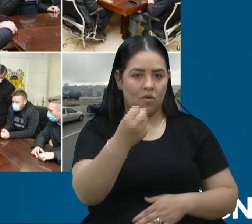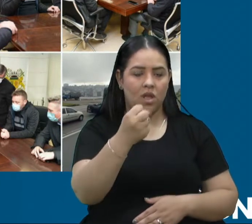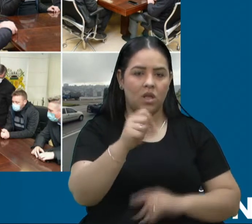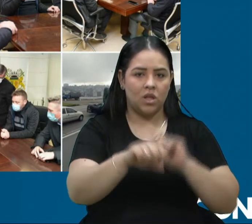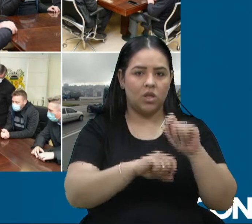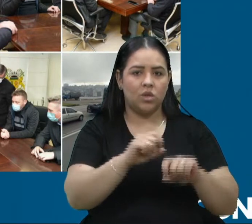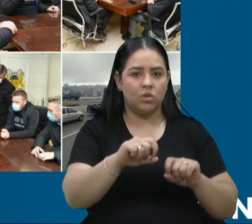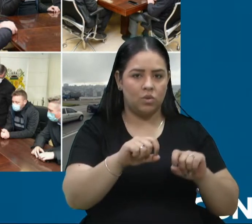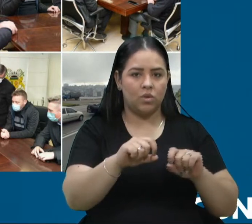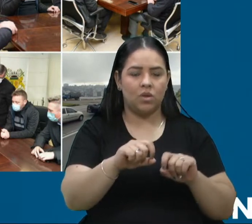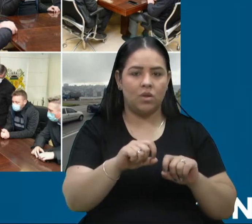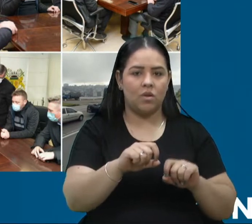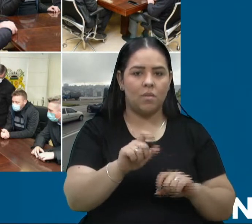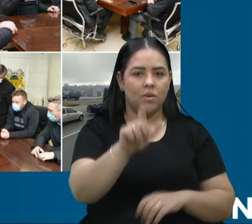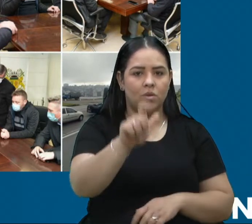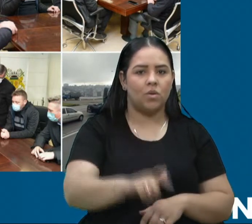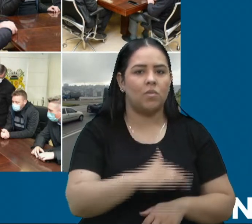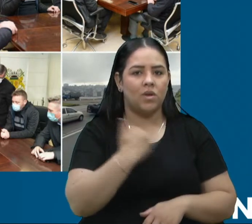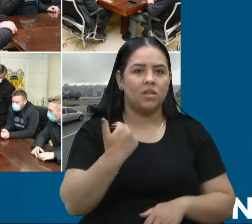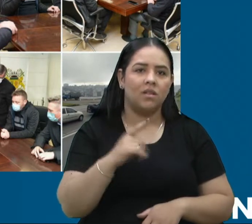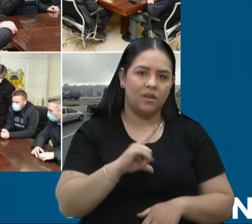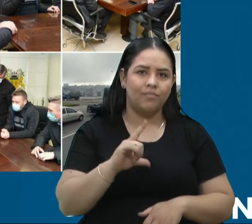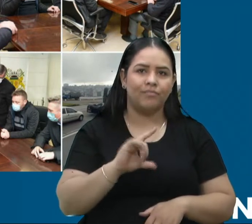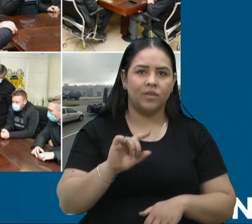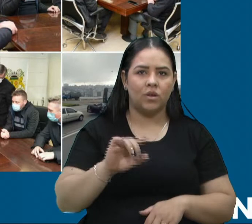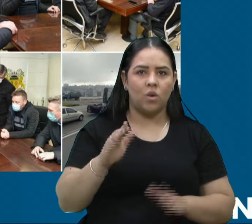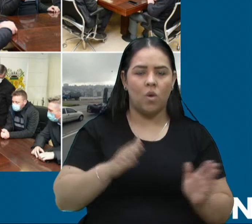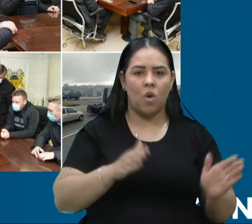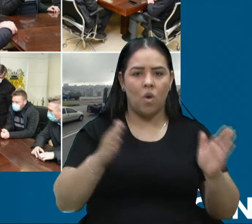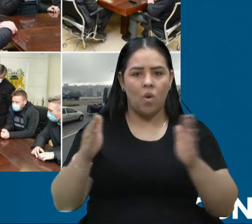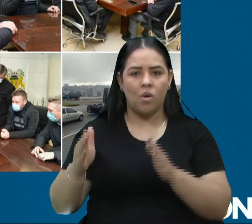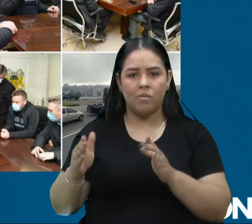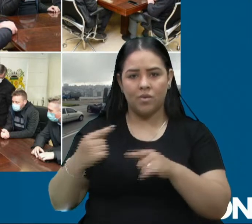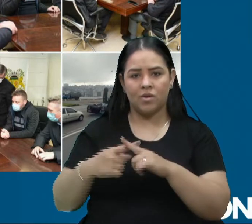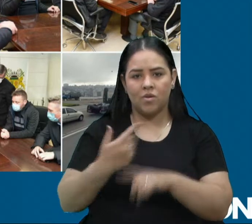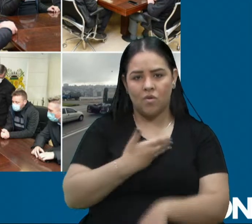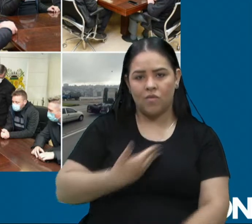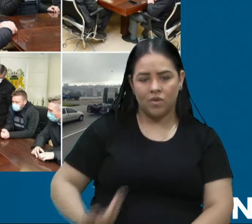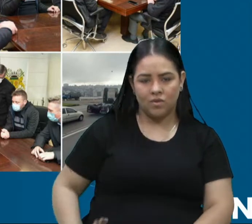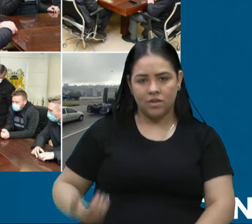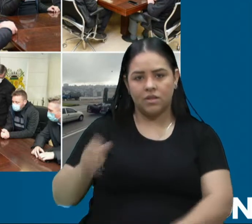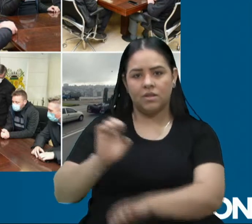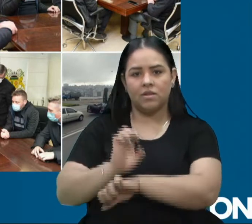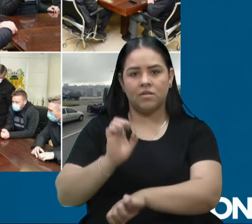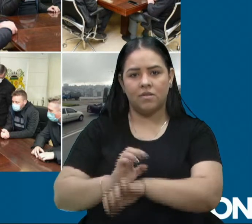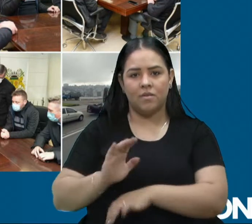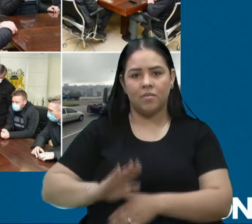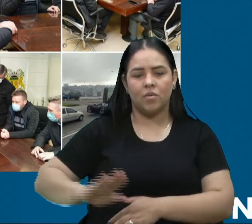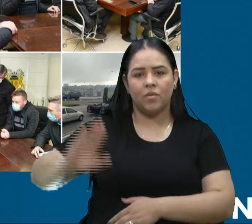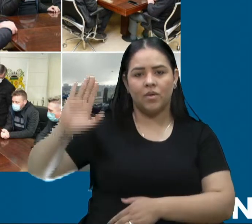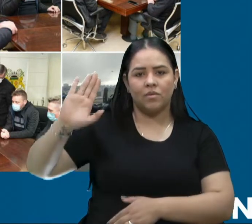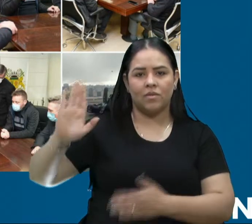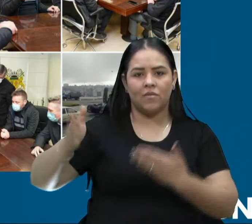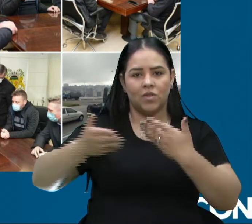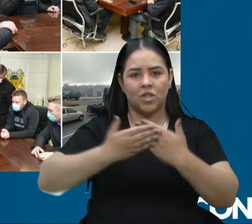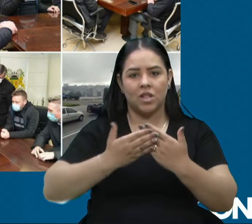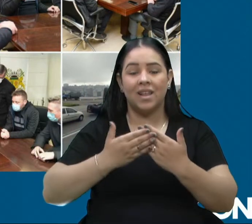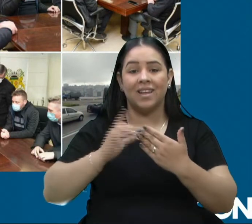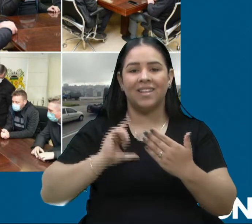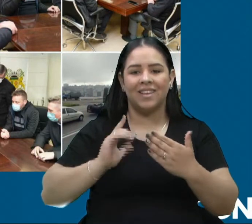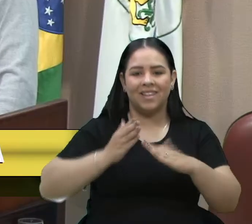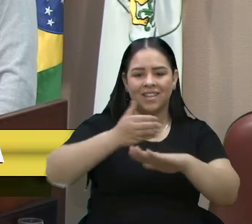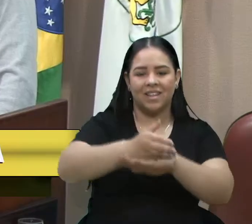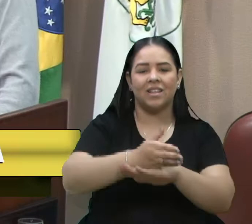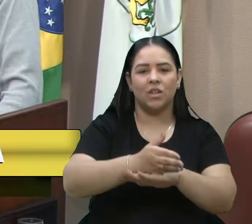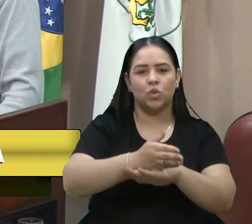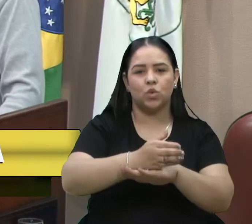exemplo, a gente teve uma reunião, essa foi frustrada, infelizmente, né, o governo do estado nos prometeu o fechamento da entrada ali do Iguatemi, e, infelizmente, até hoje,